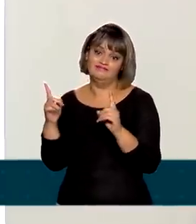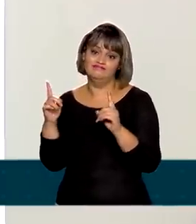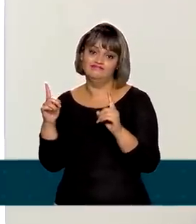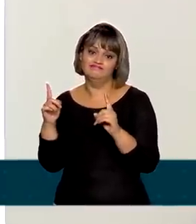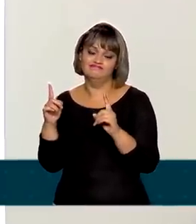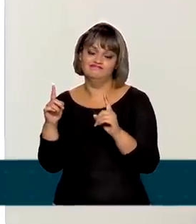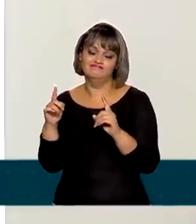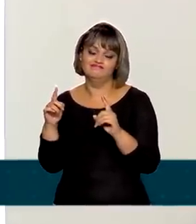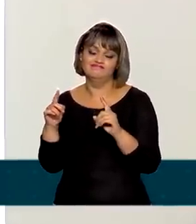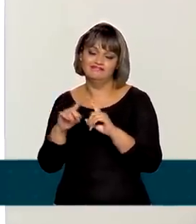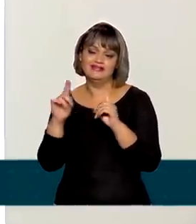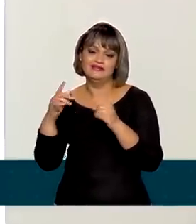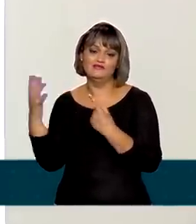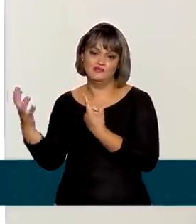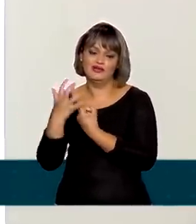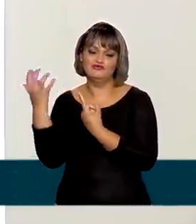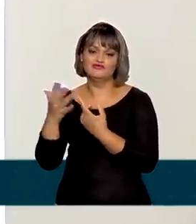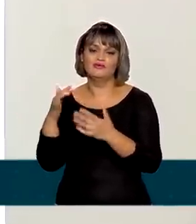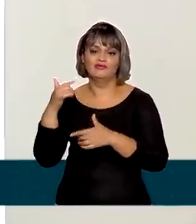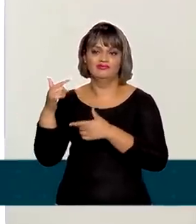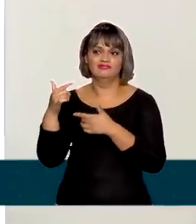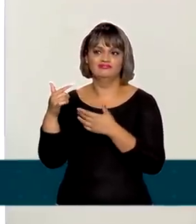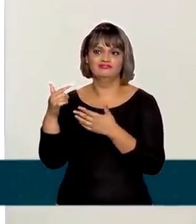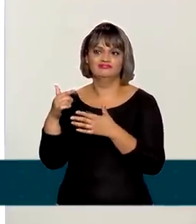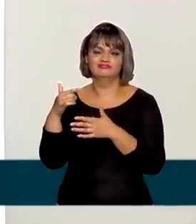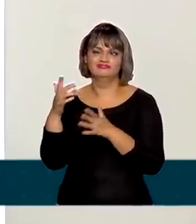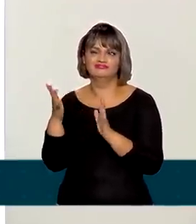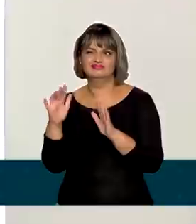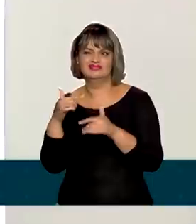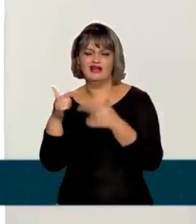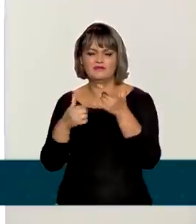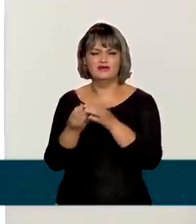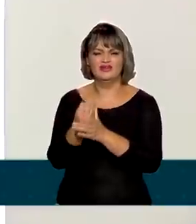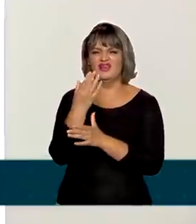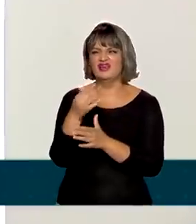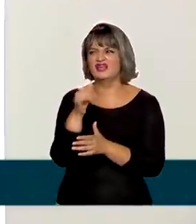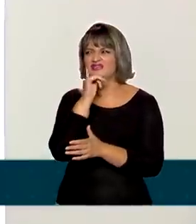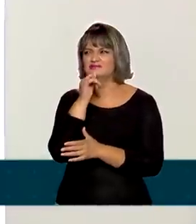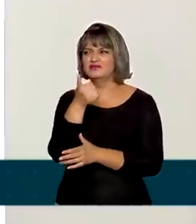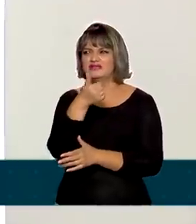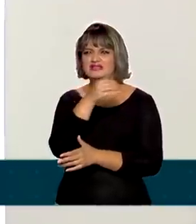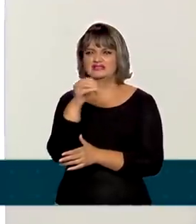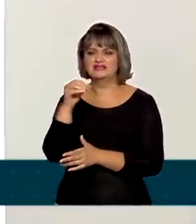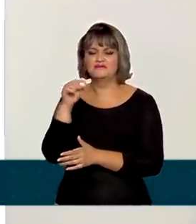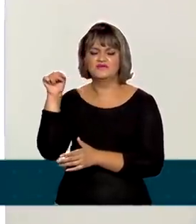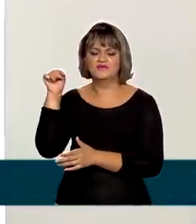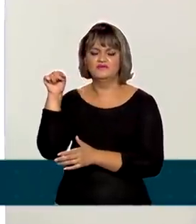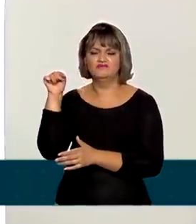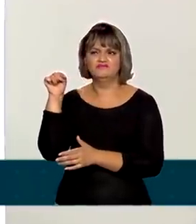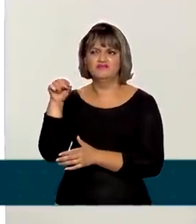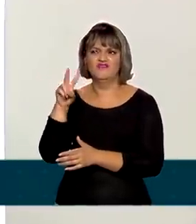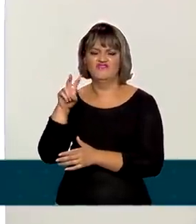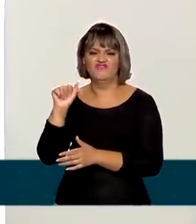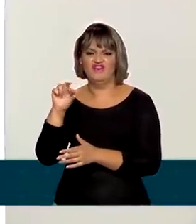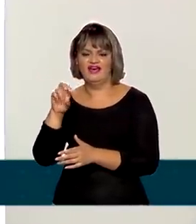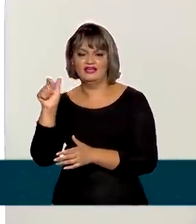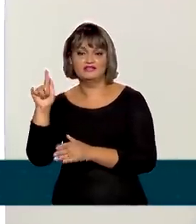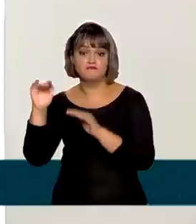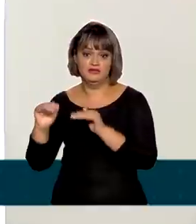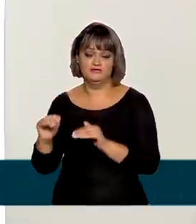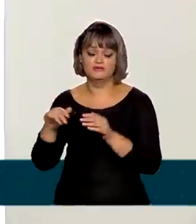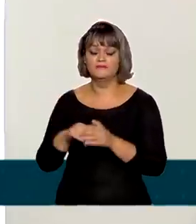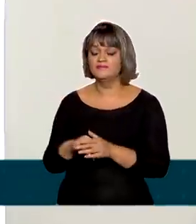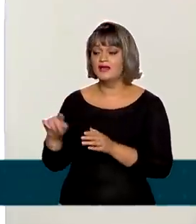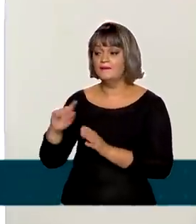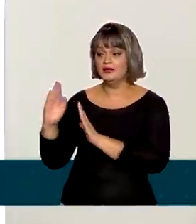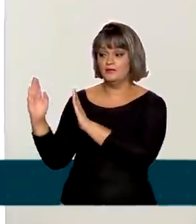também a própria geração de empregos, que foi em torno de 100 mil vagas menor do que no primeiro trimestre. Já